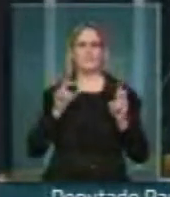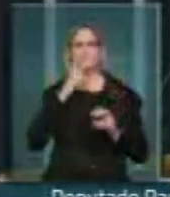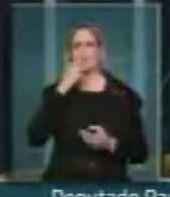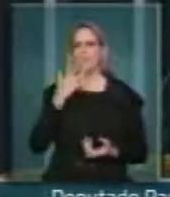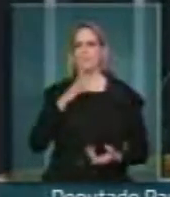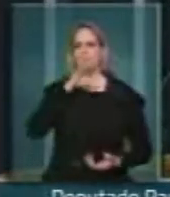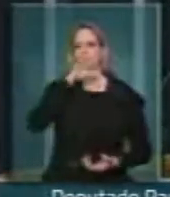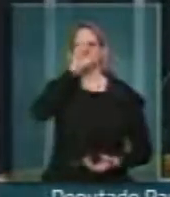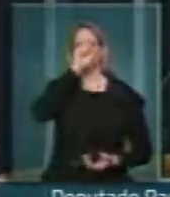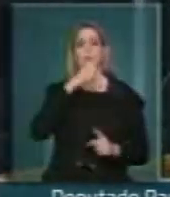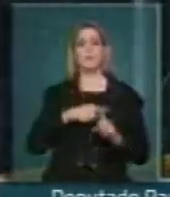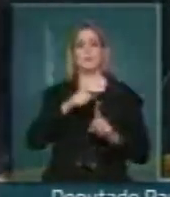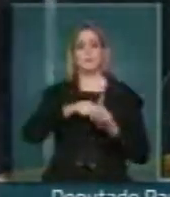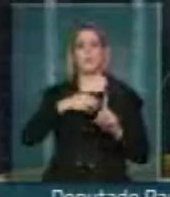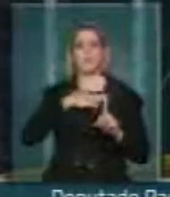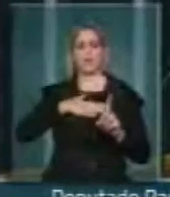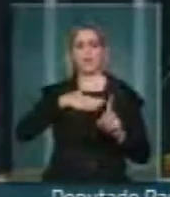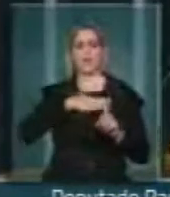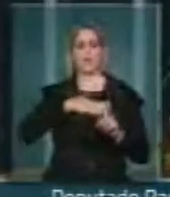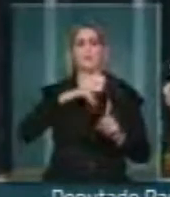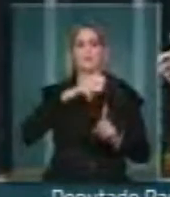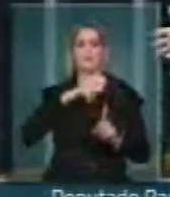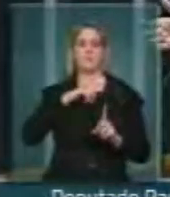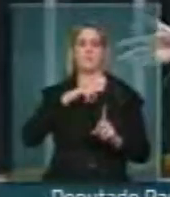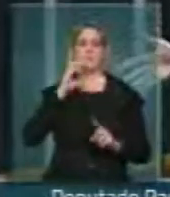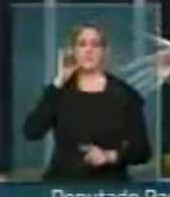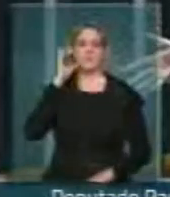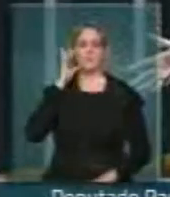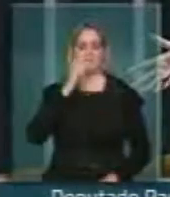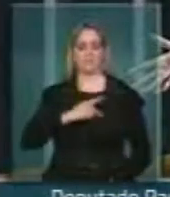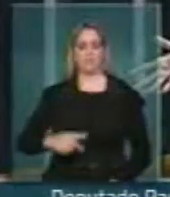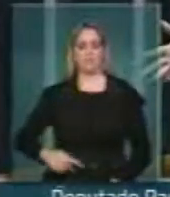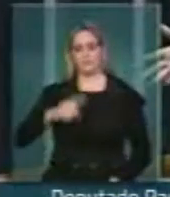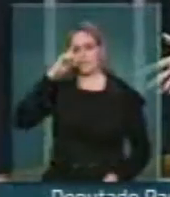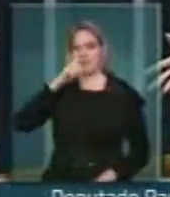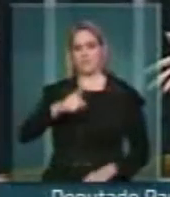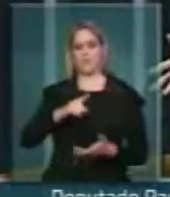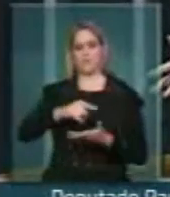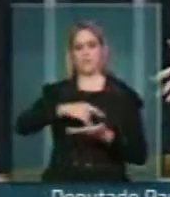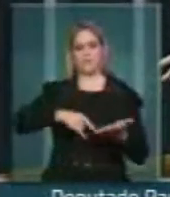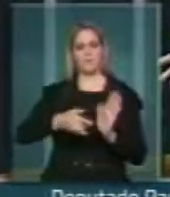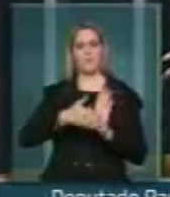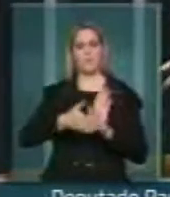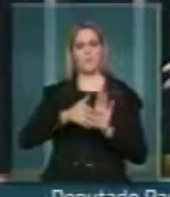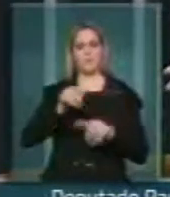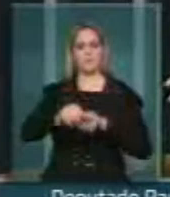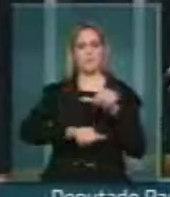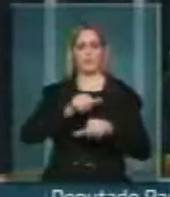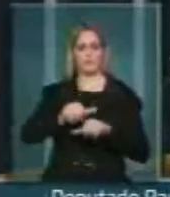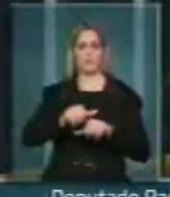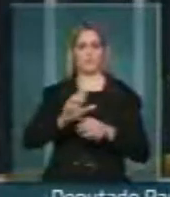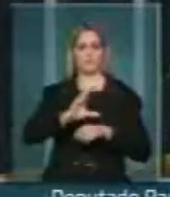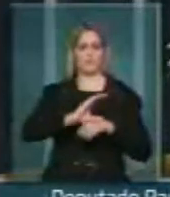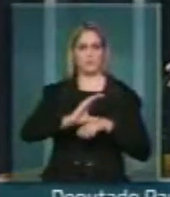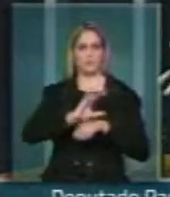somente agora em agosto o Palácio enviou esta proposta de modificação na